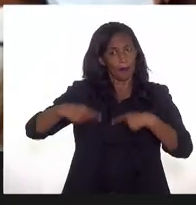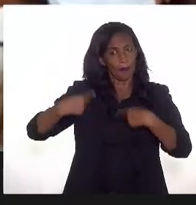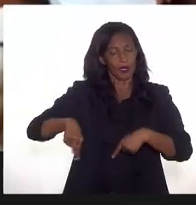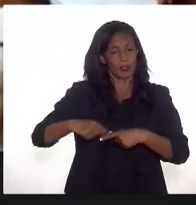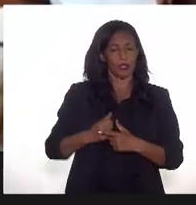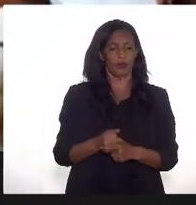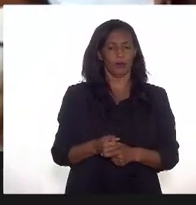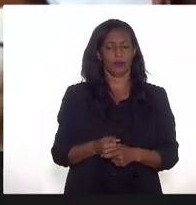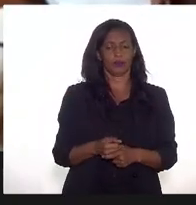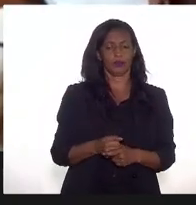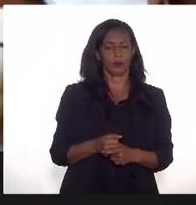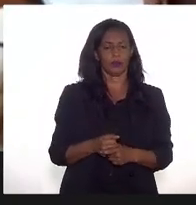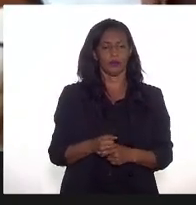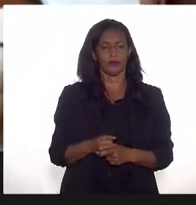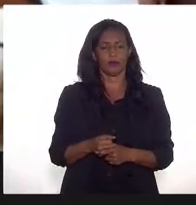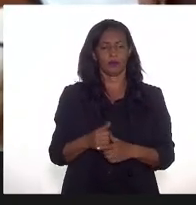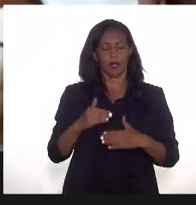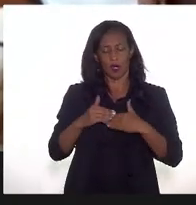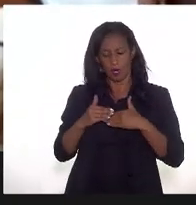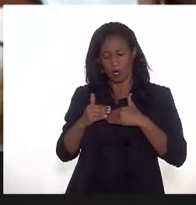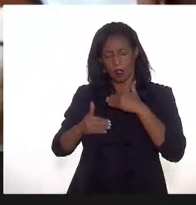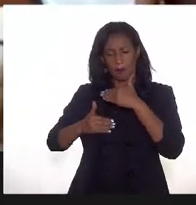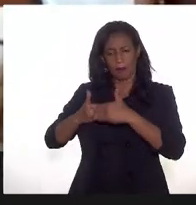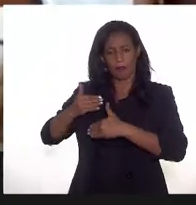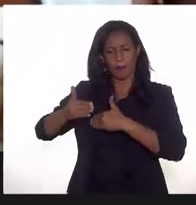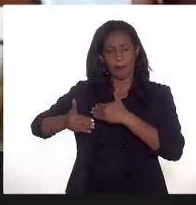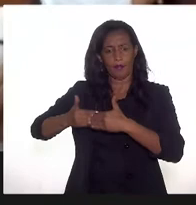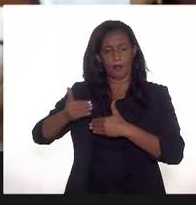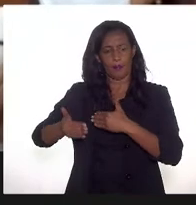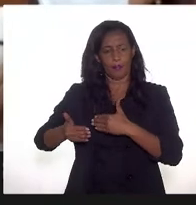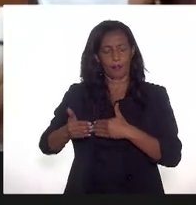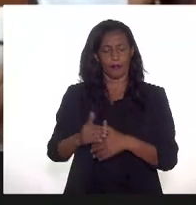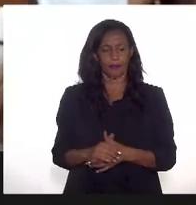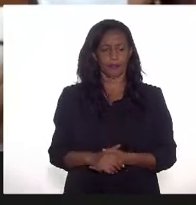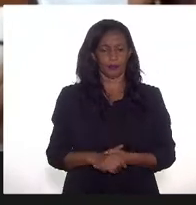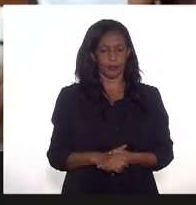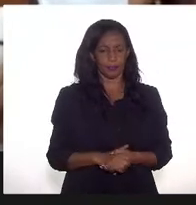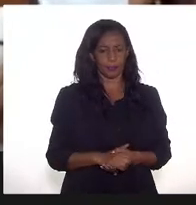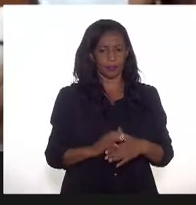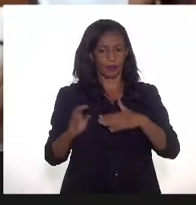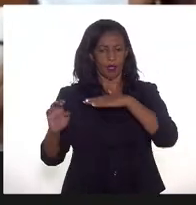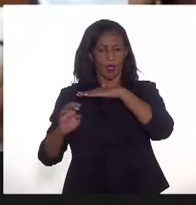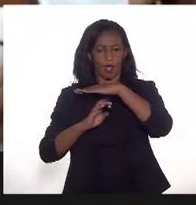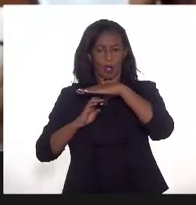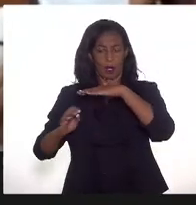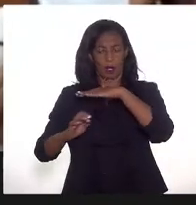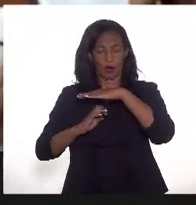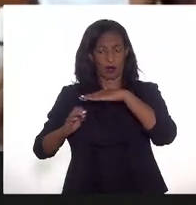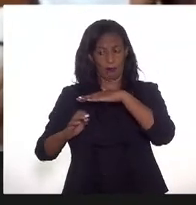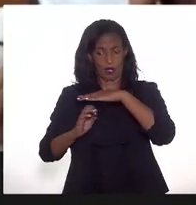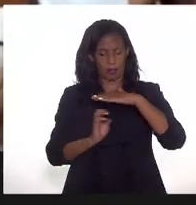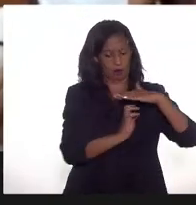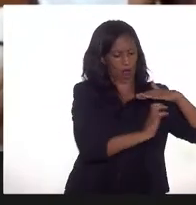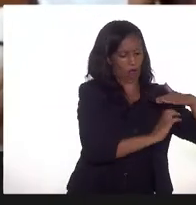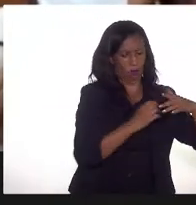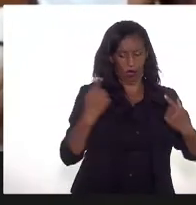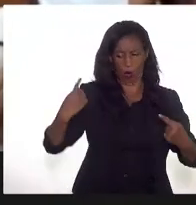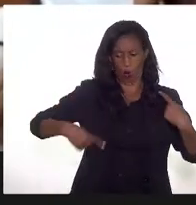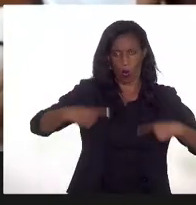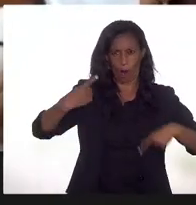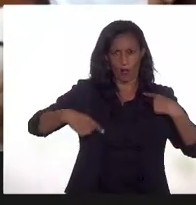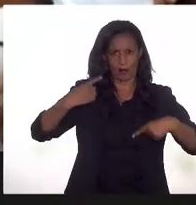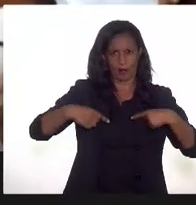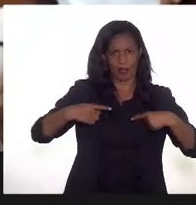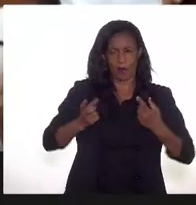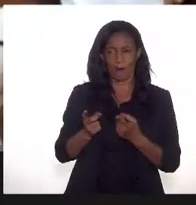molécula, ou seja, que passe-se as empresas passem a competir pela venda da molécula.